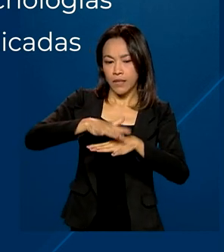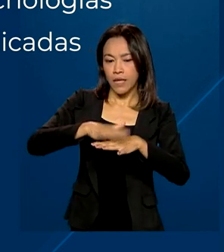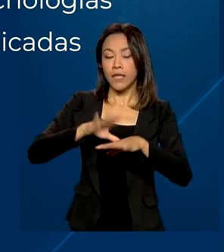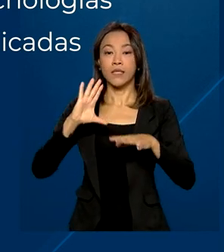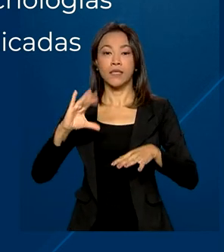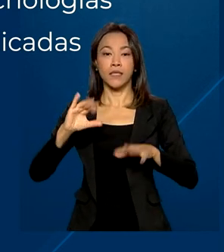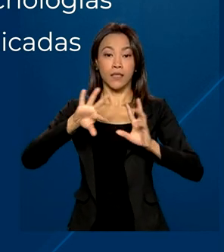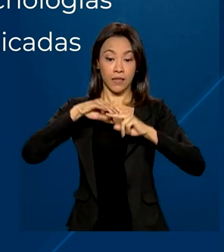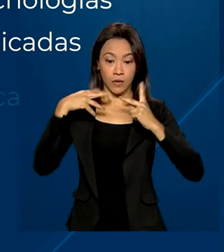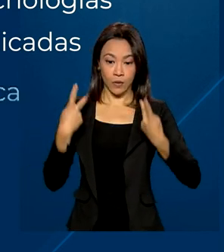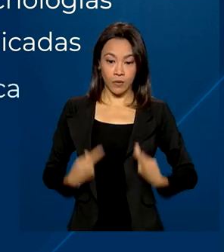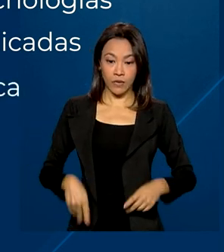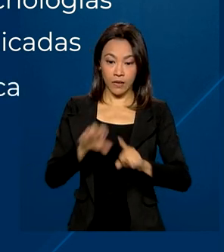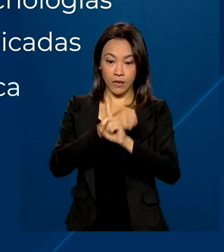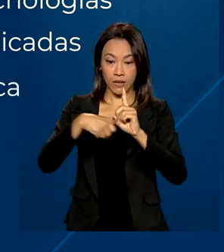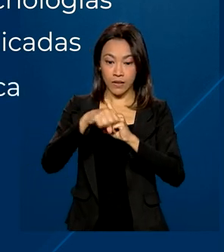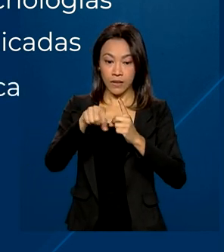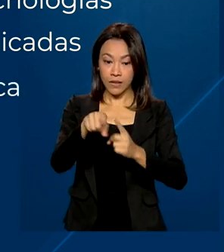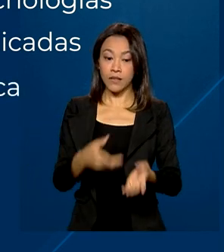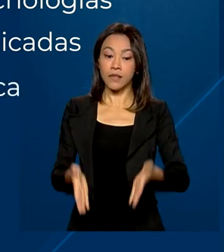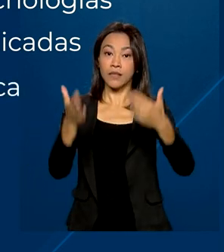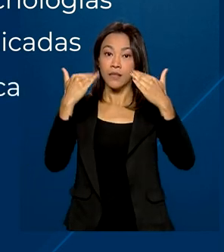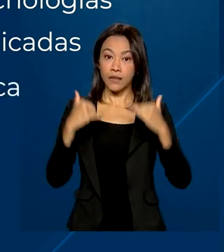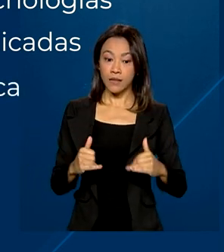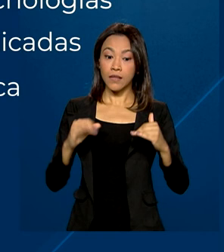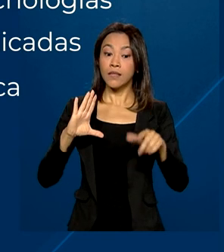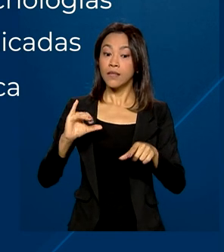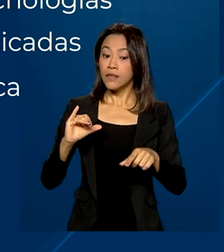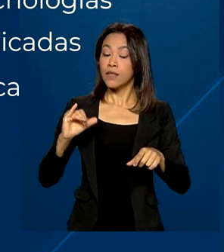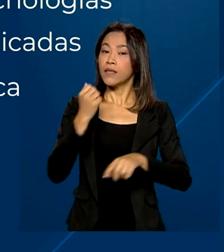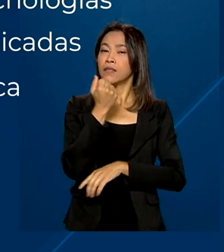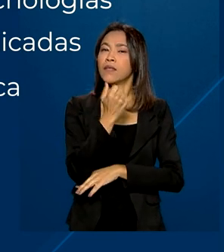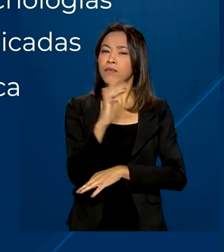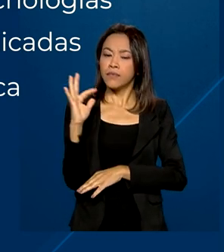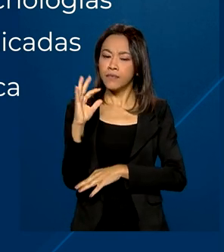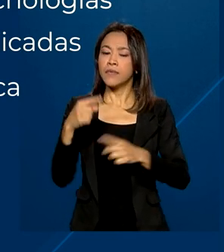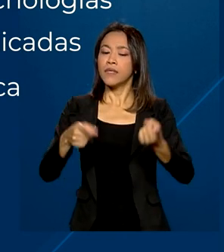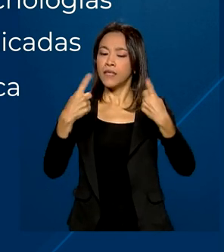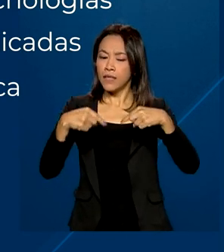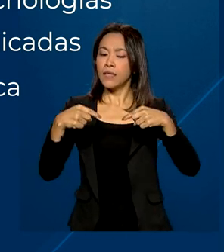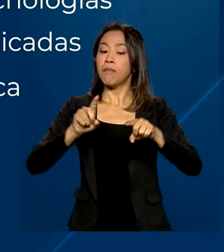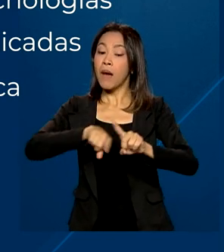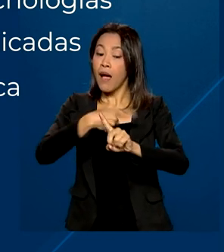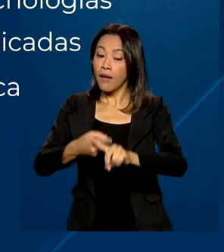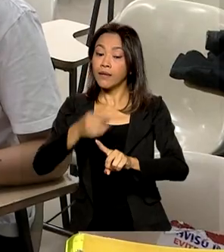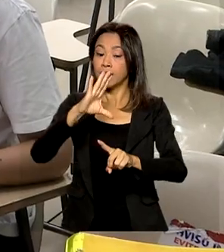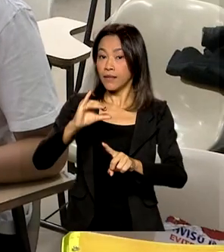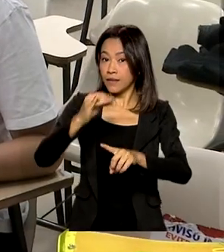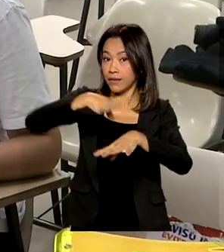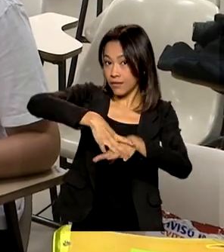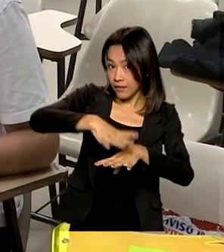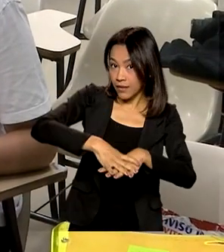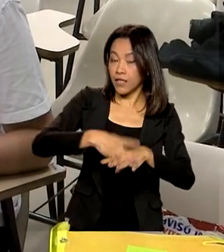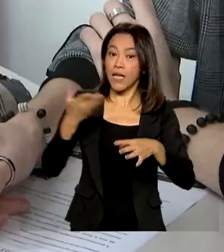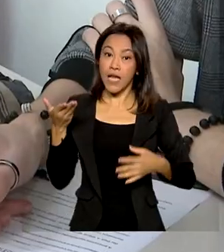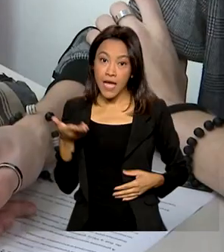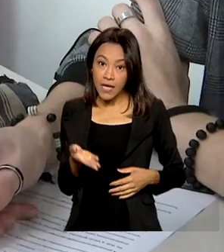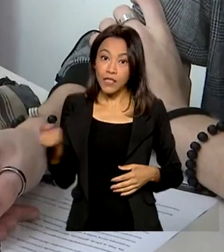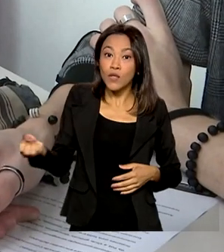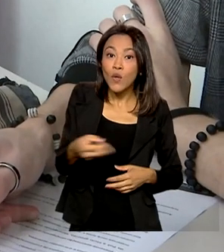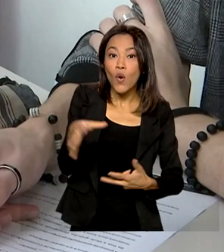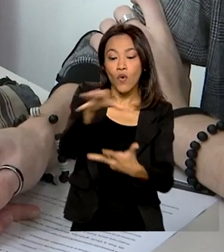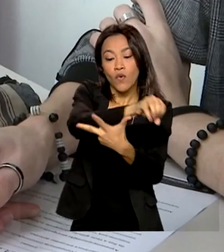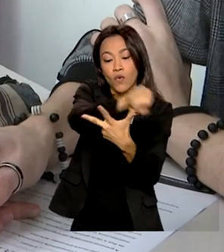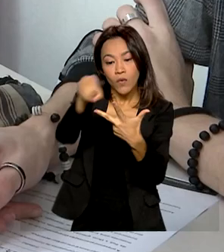humanas e sociais aplicadas e ciências da natureza, mais ciências da matemática. O novo Enem poderá